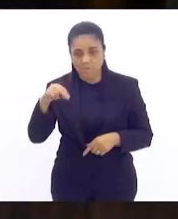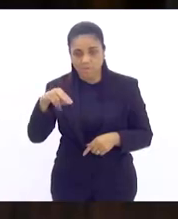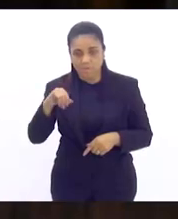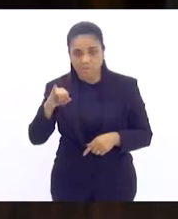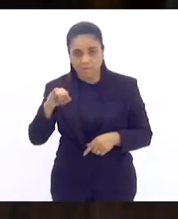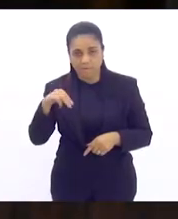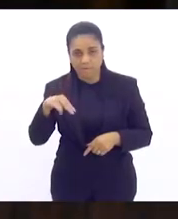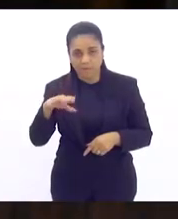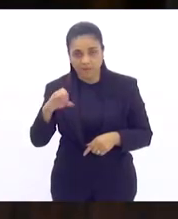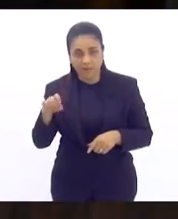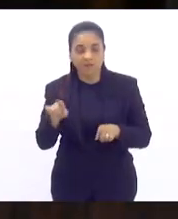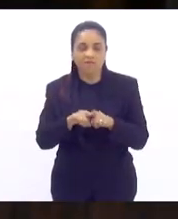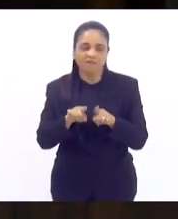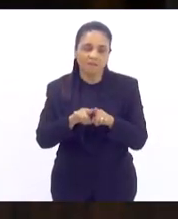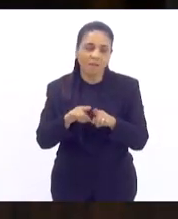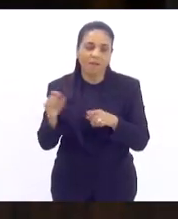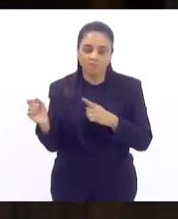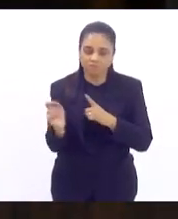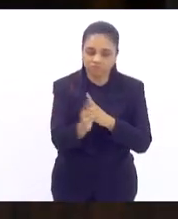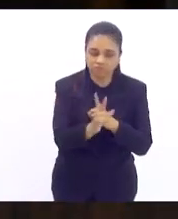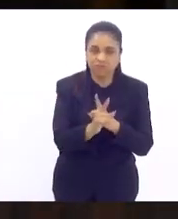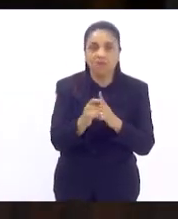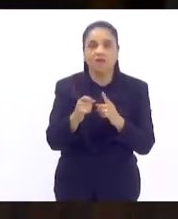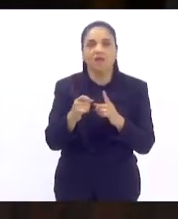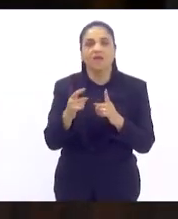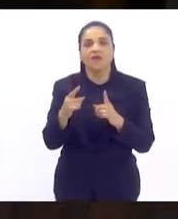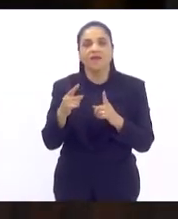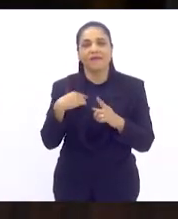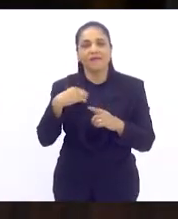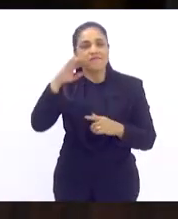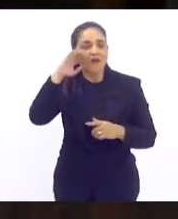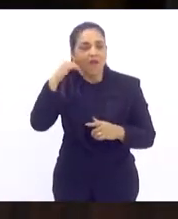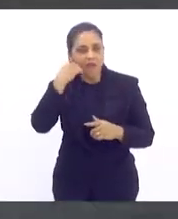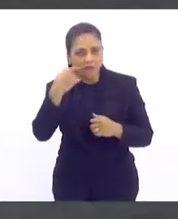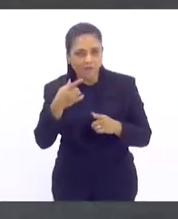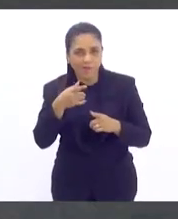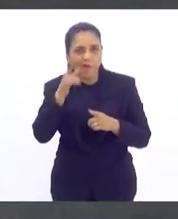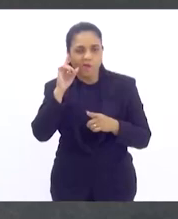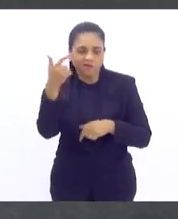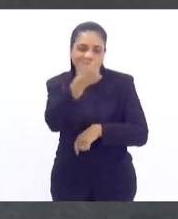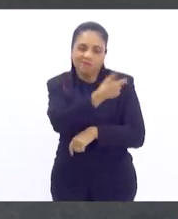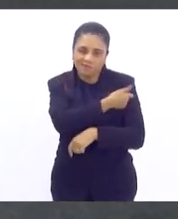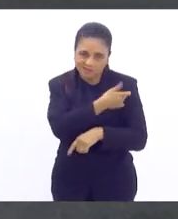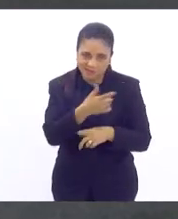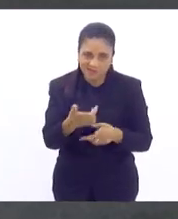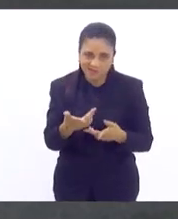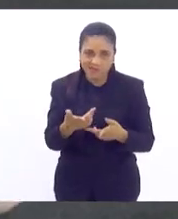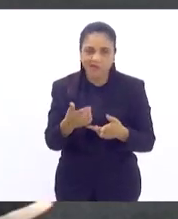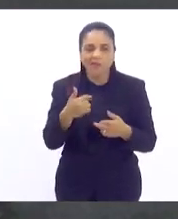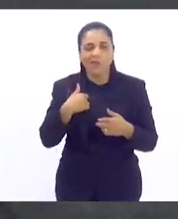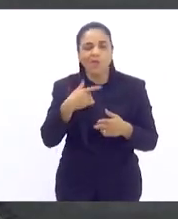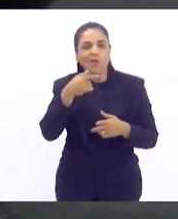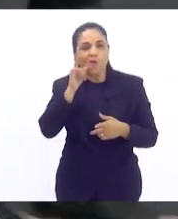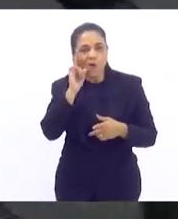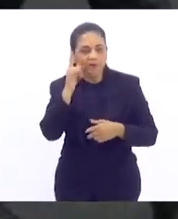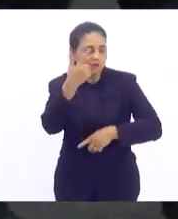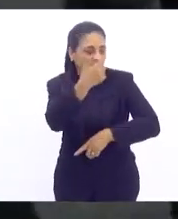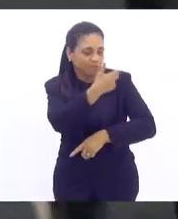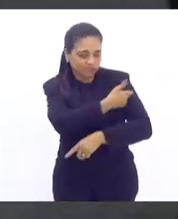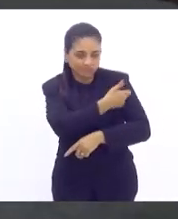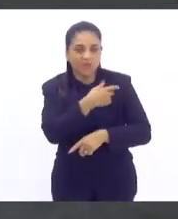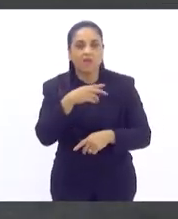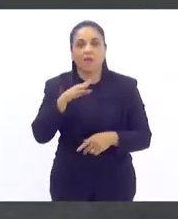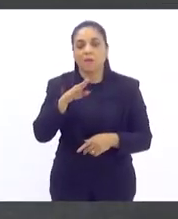por causa da vacina de ontem. Pois é, deputada Tia Ju, tomei aí o abivalente